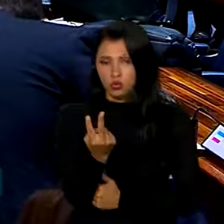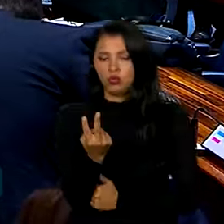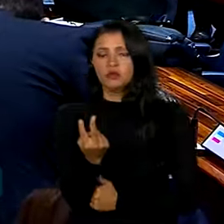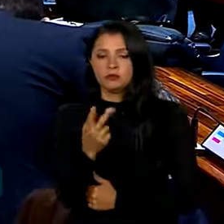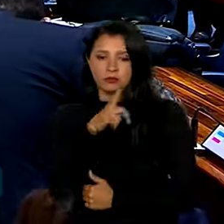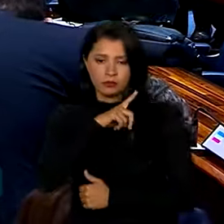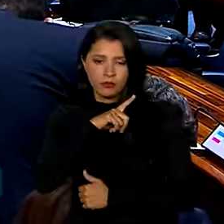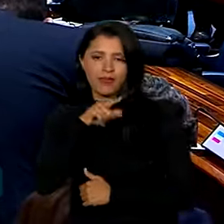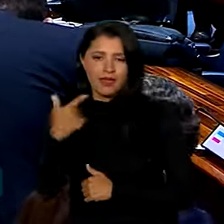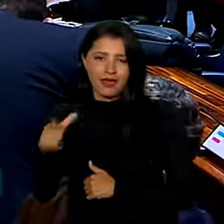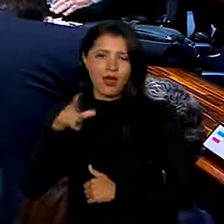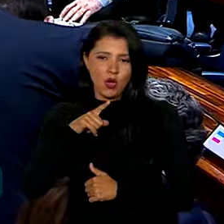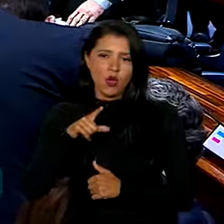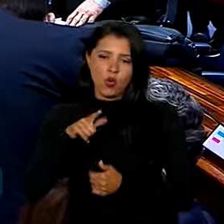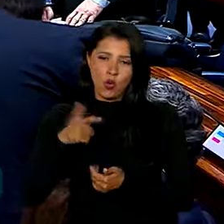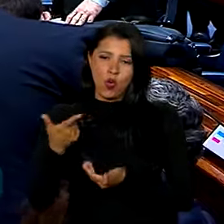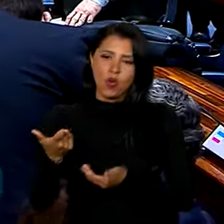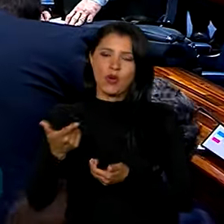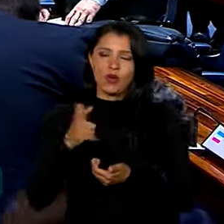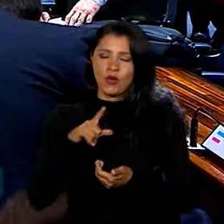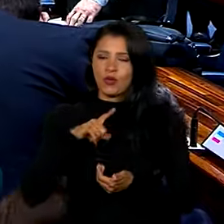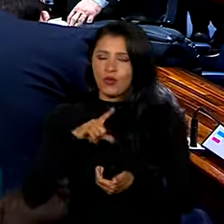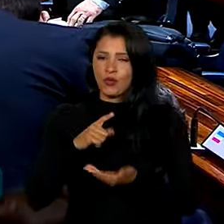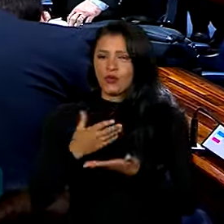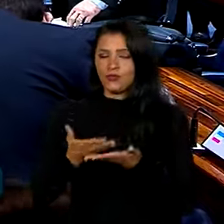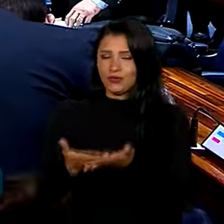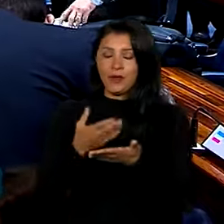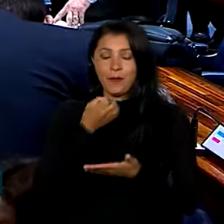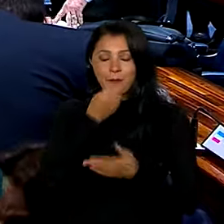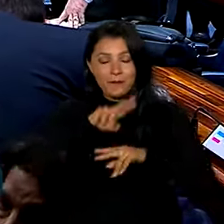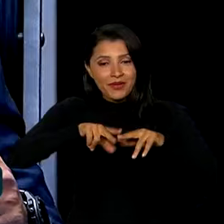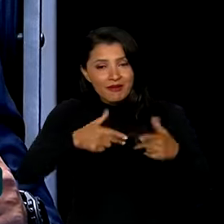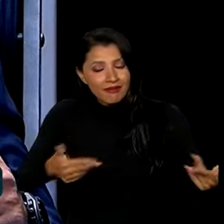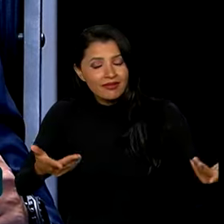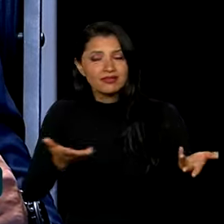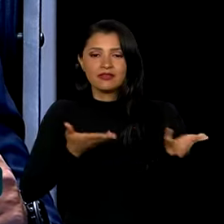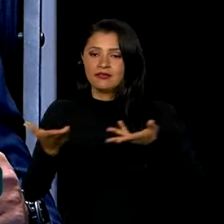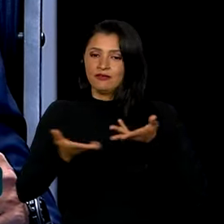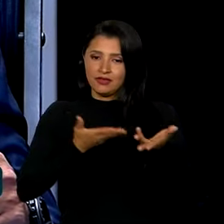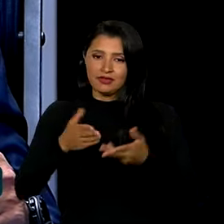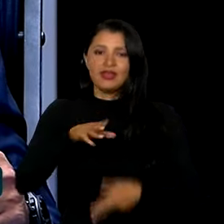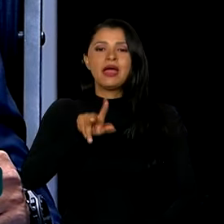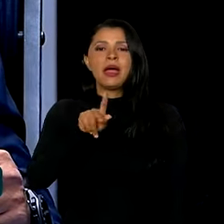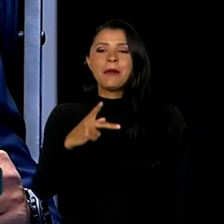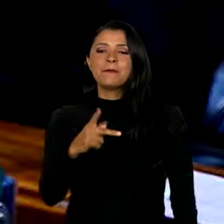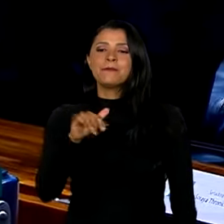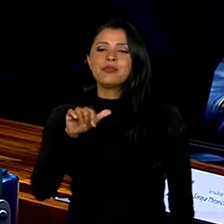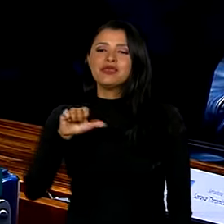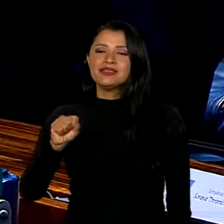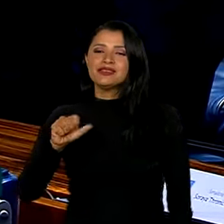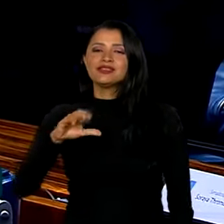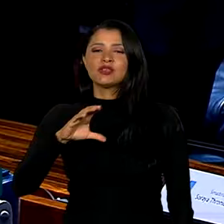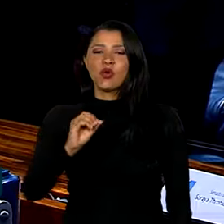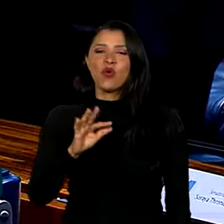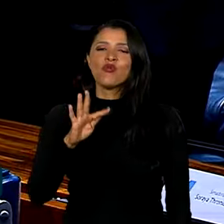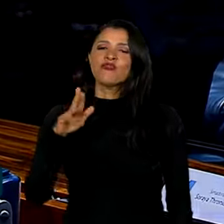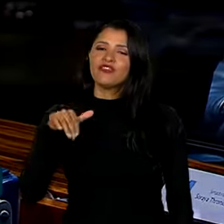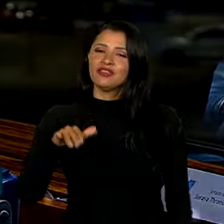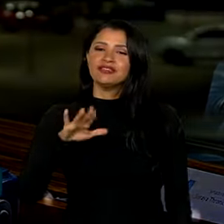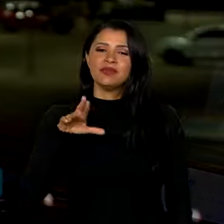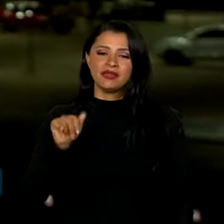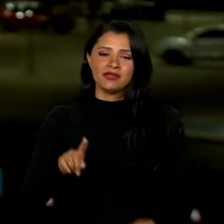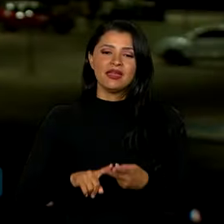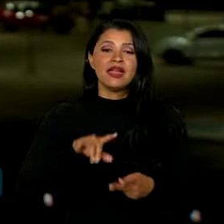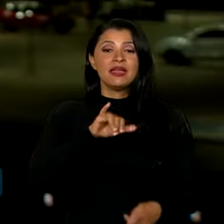Contribuição sobre Bens e Serviços, que vai unir os impostos federais, PIS, COFINS e IPI. E o IBS,